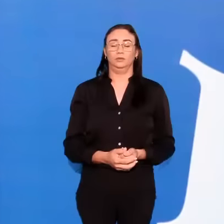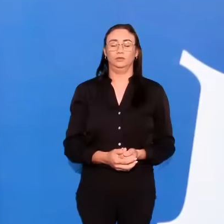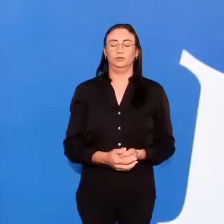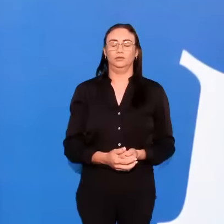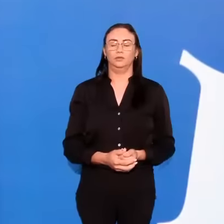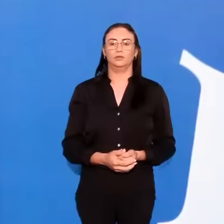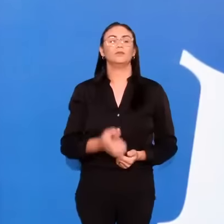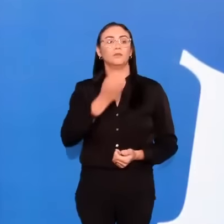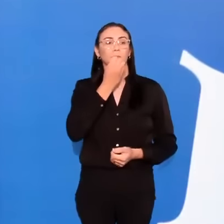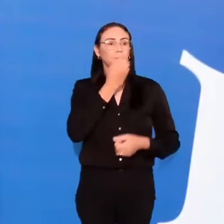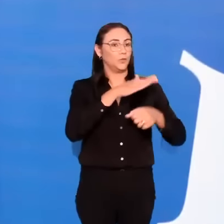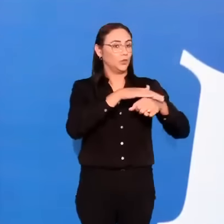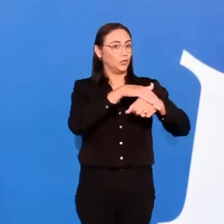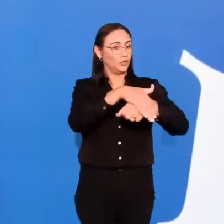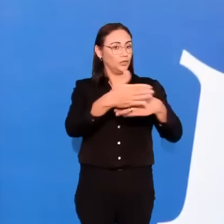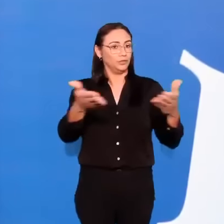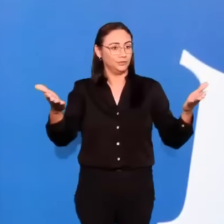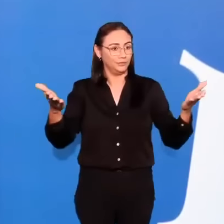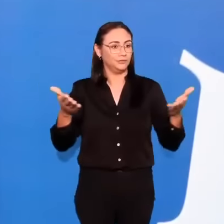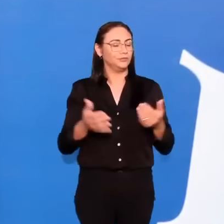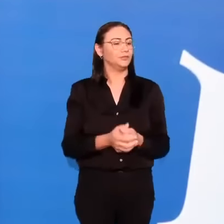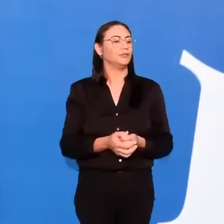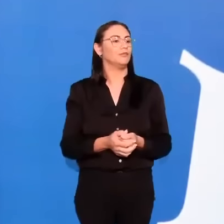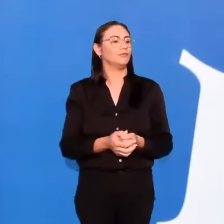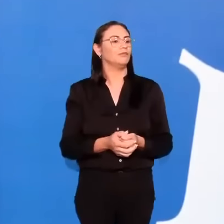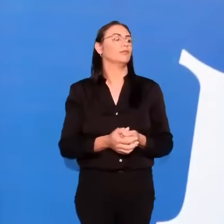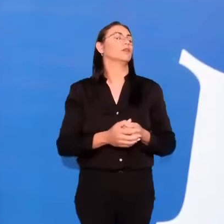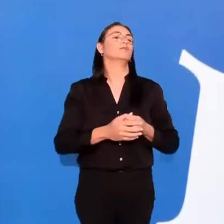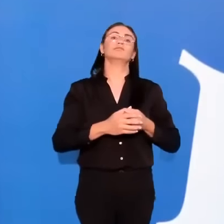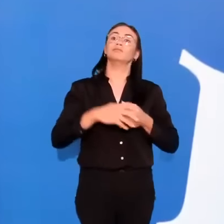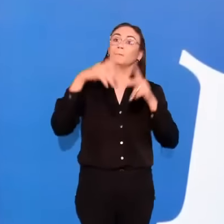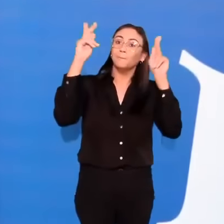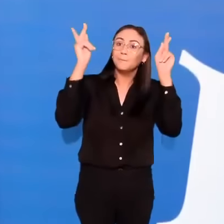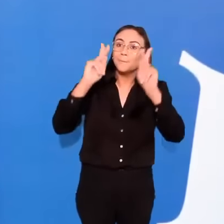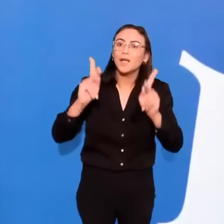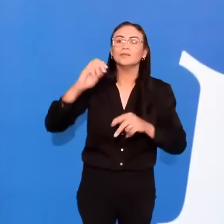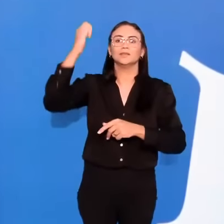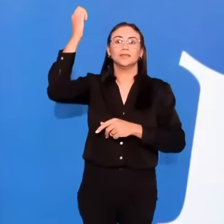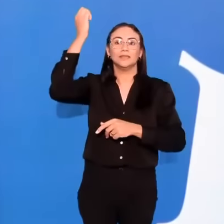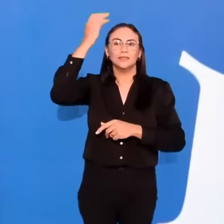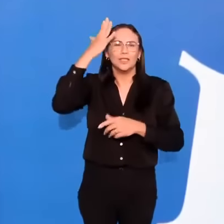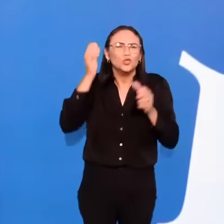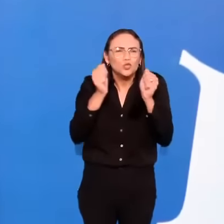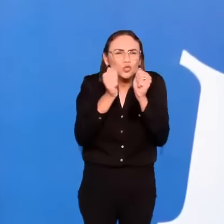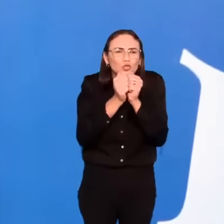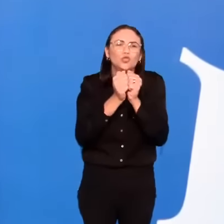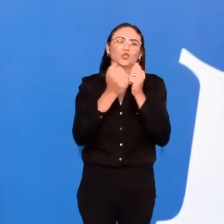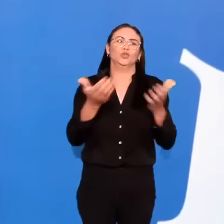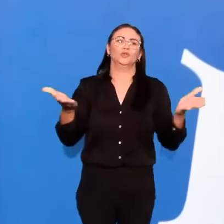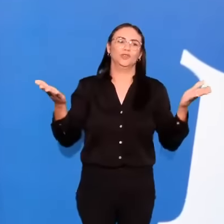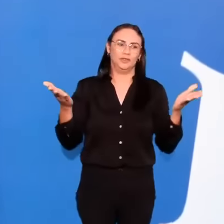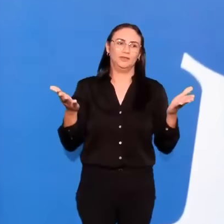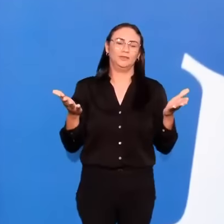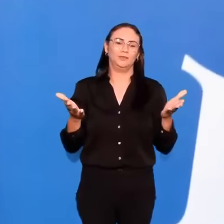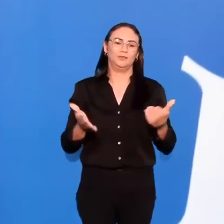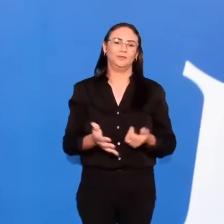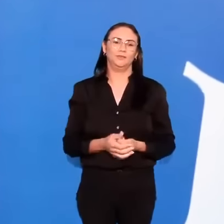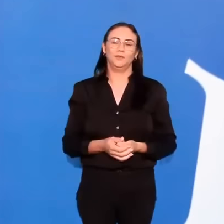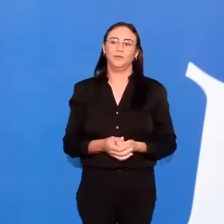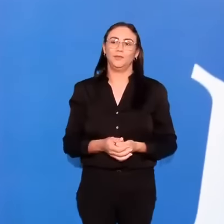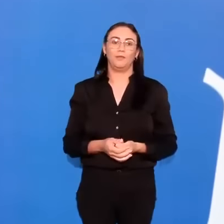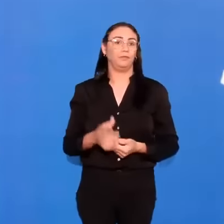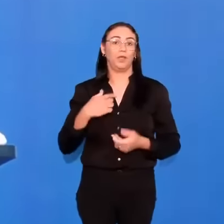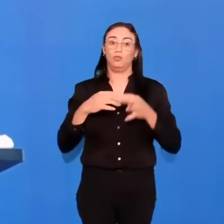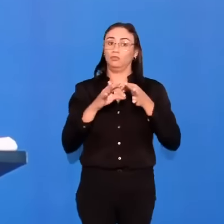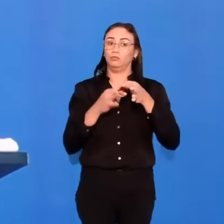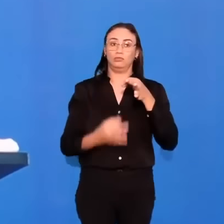Boa noite. Que a paz e a graça estejam com todos vocês. Amém. Sem